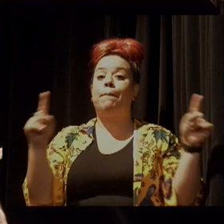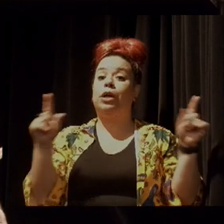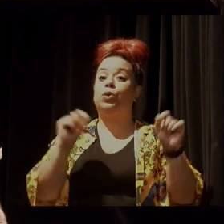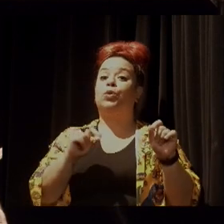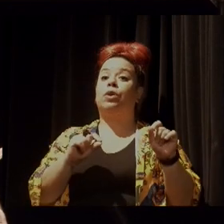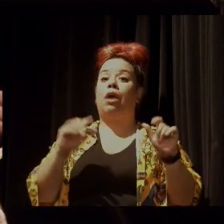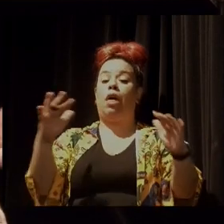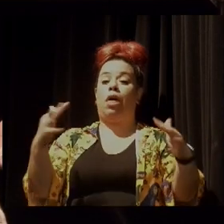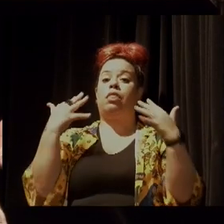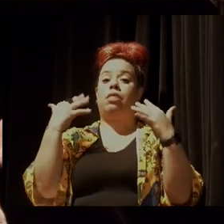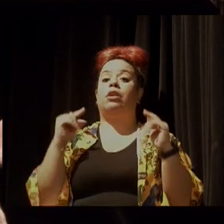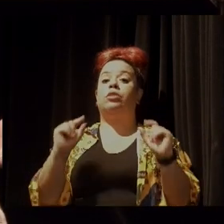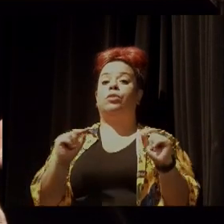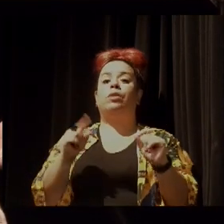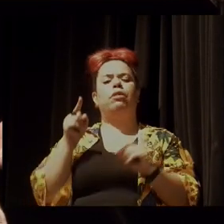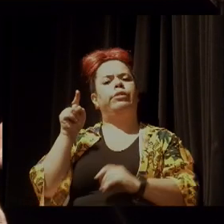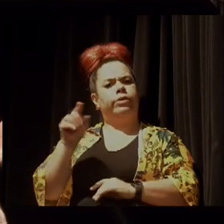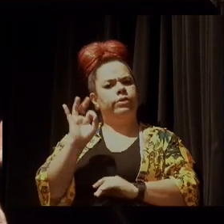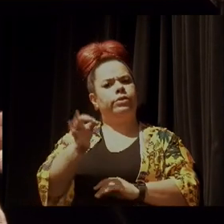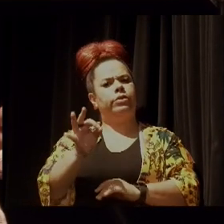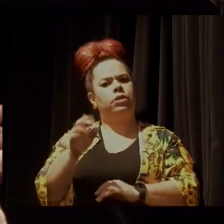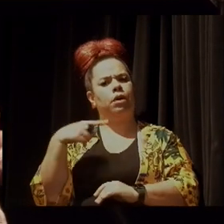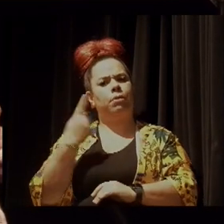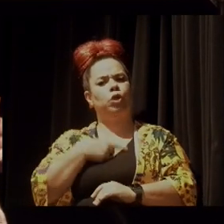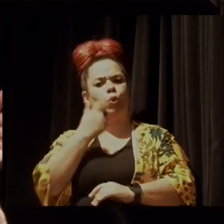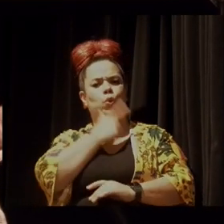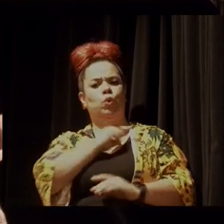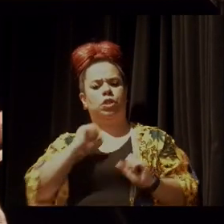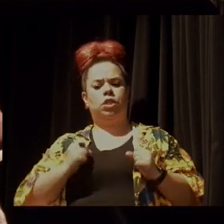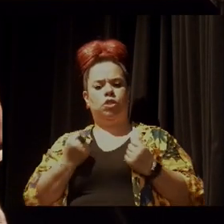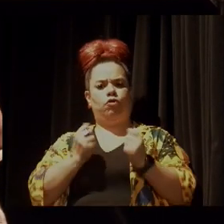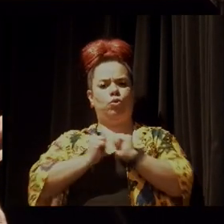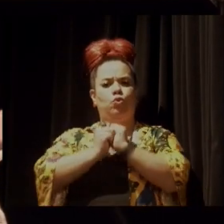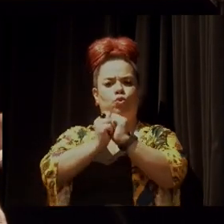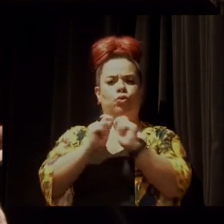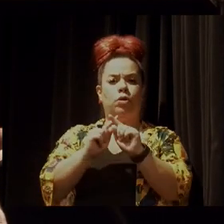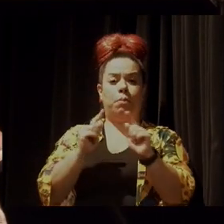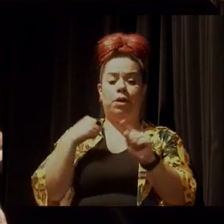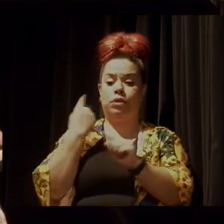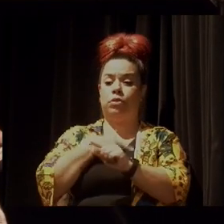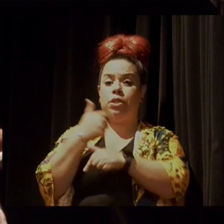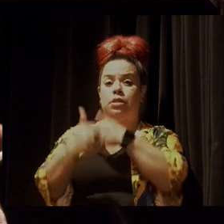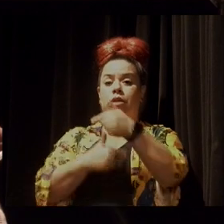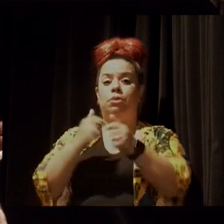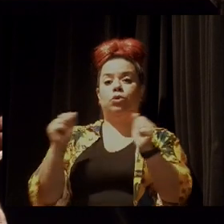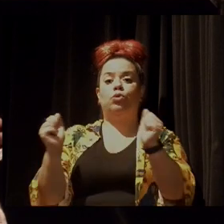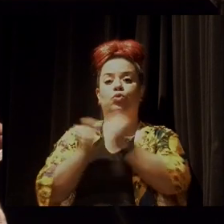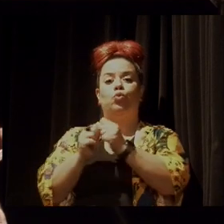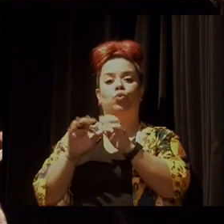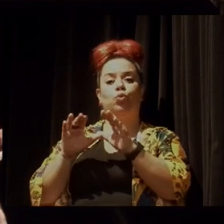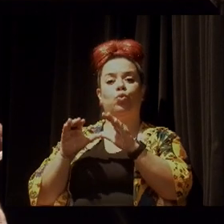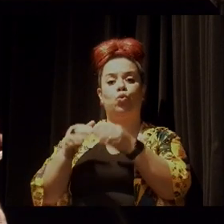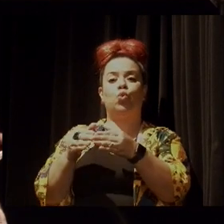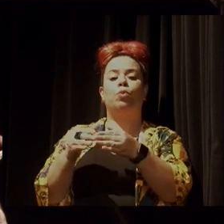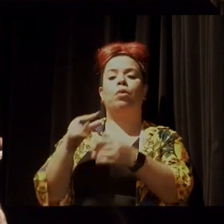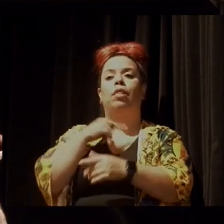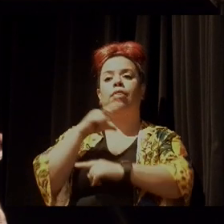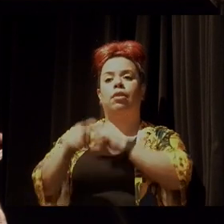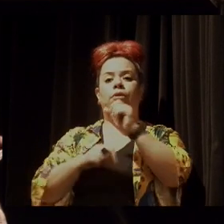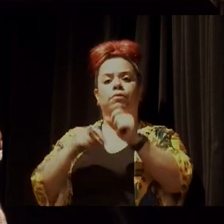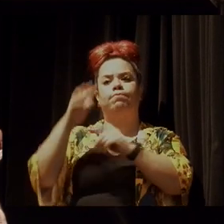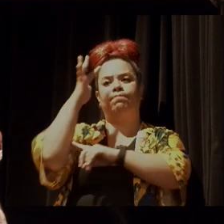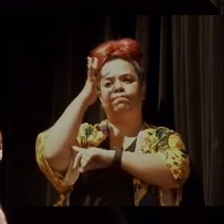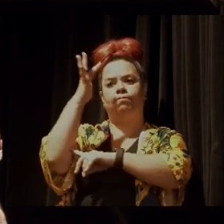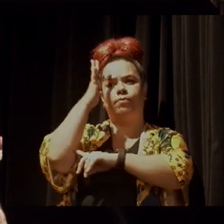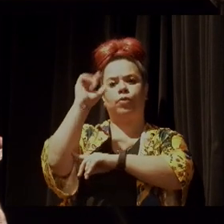é esse também, para a gente somar esses esforços. Nós hoje trabalhamos no comitê muito inspirados nessa